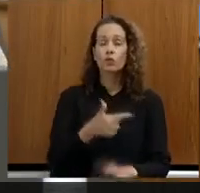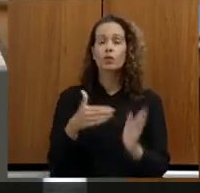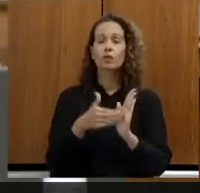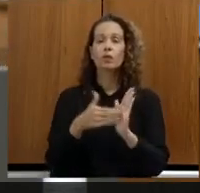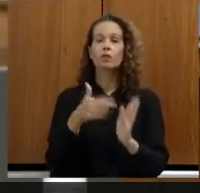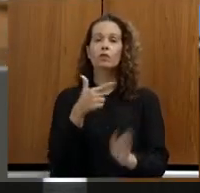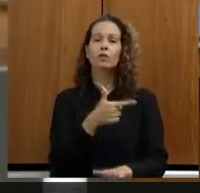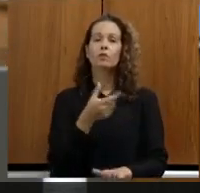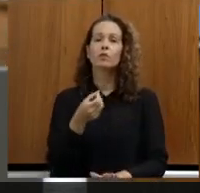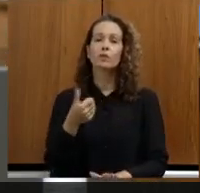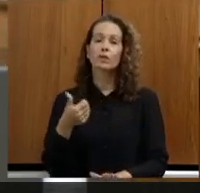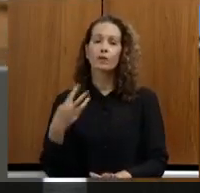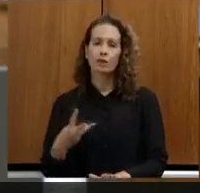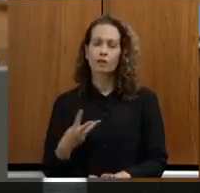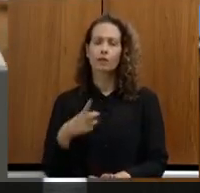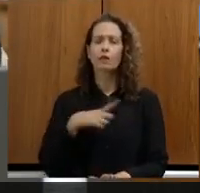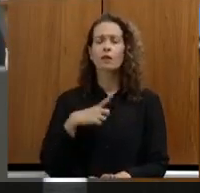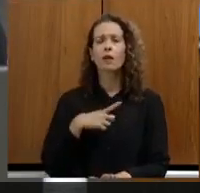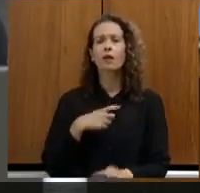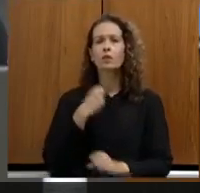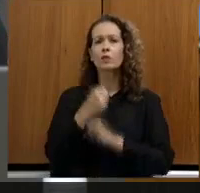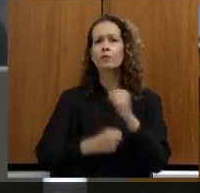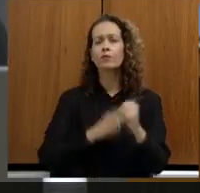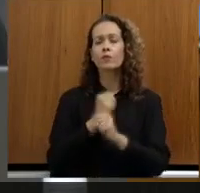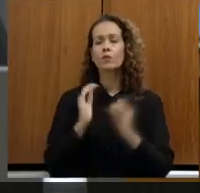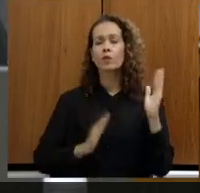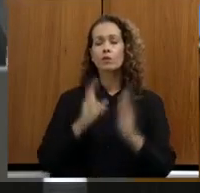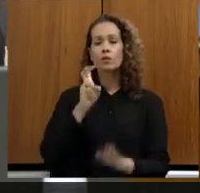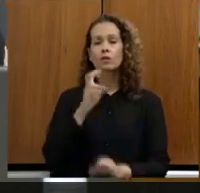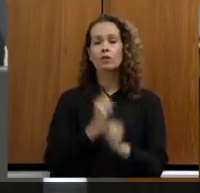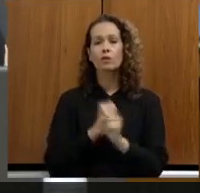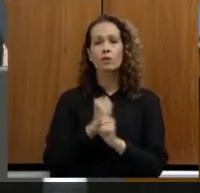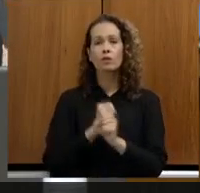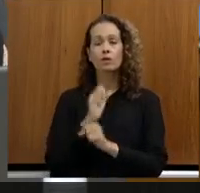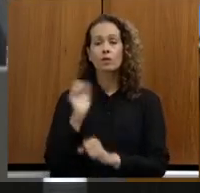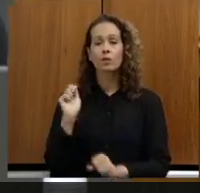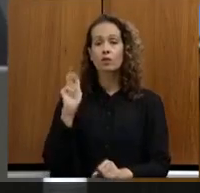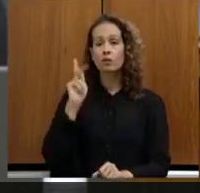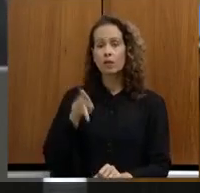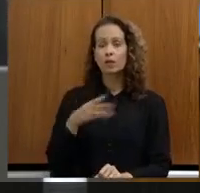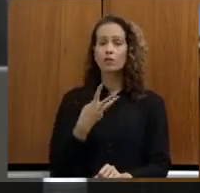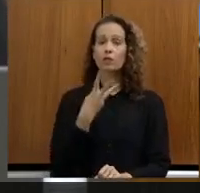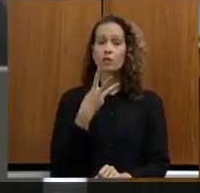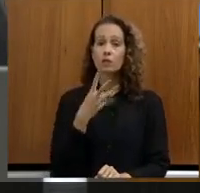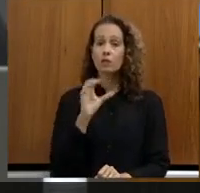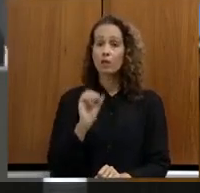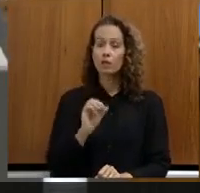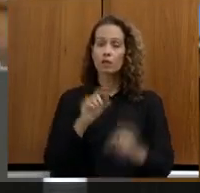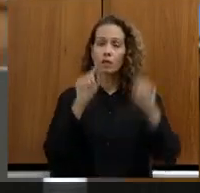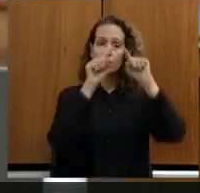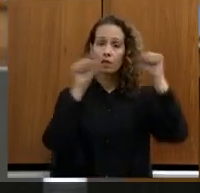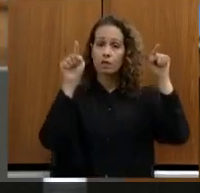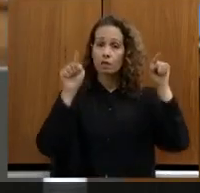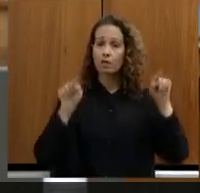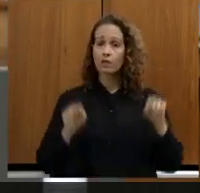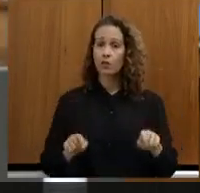nos próximos cinco anos uma previsão de aposentadoria de 330 servidores gerando uma perda de 22